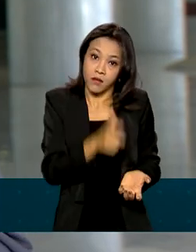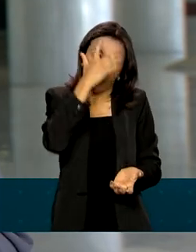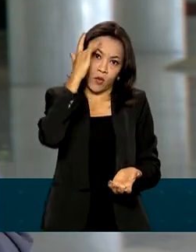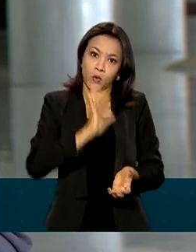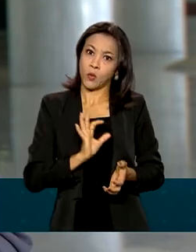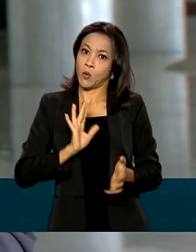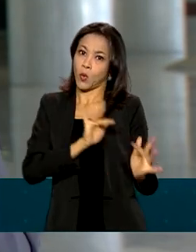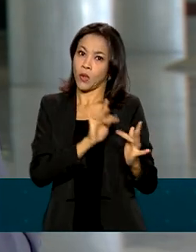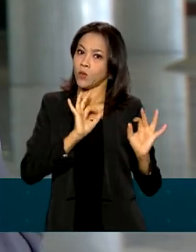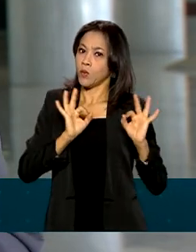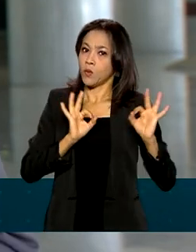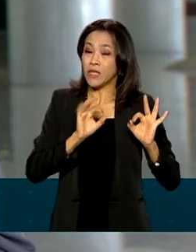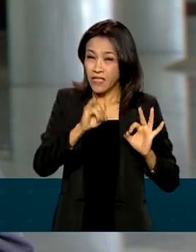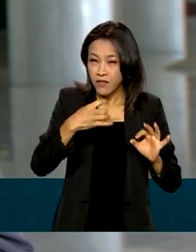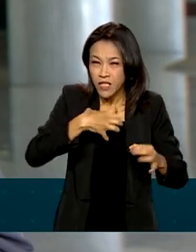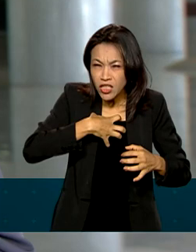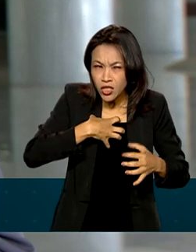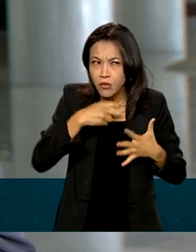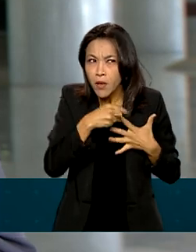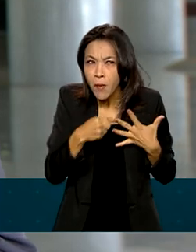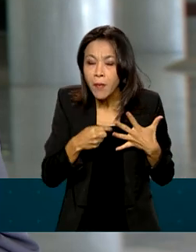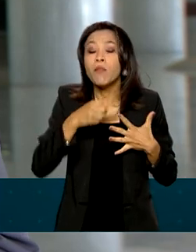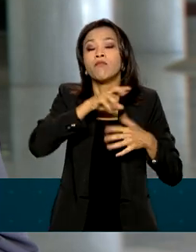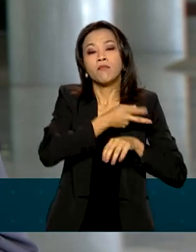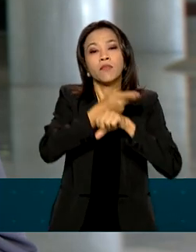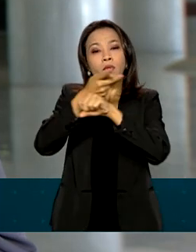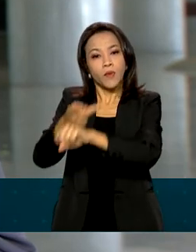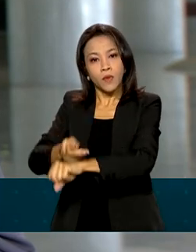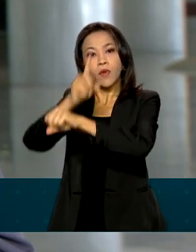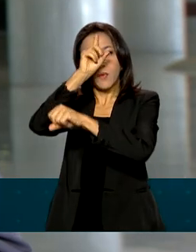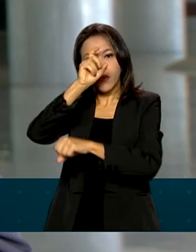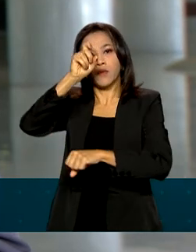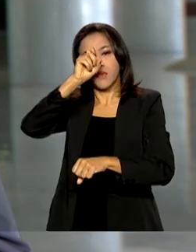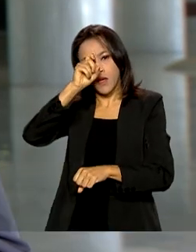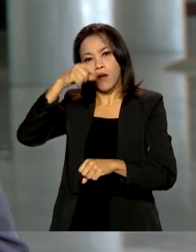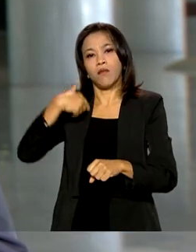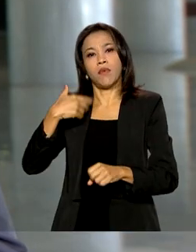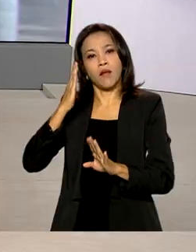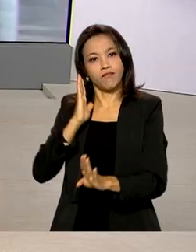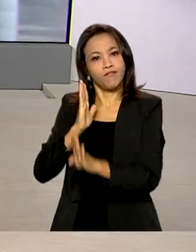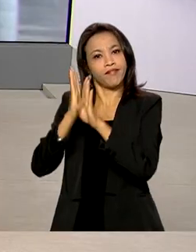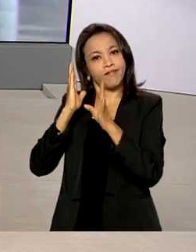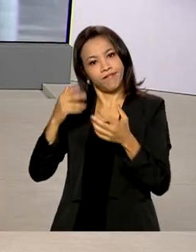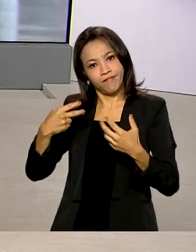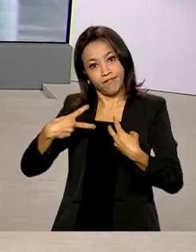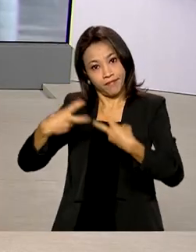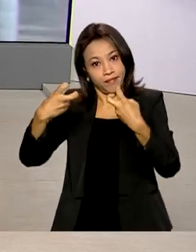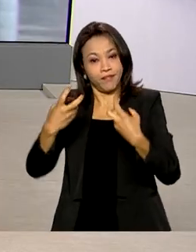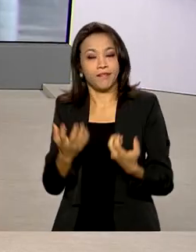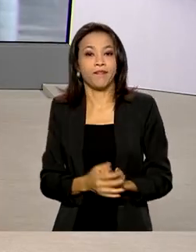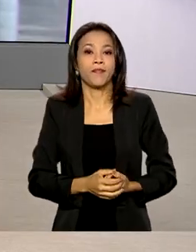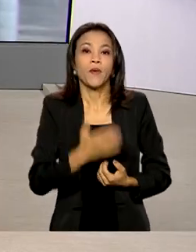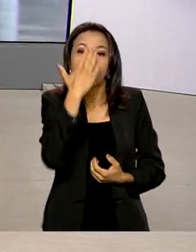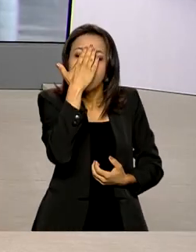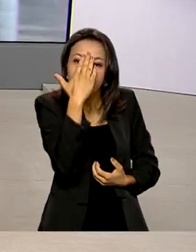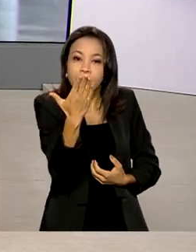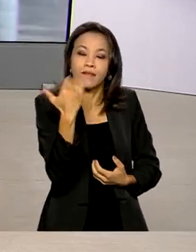tem algum sintoma, procure uma unidade de saúde para esse diagnóstico, Mara. Obrigada pelas informações, Márcia.